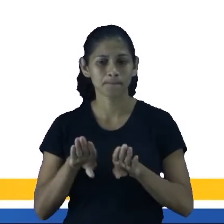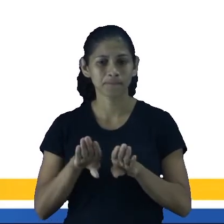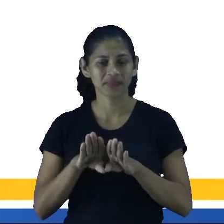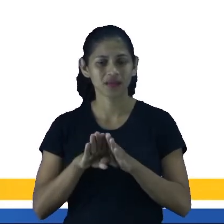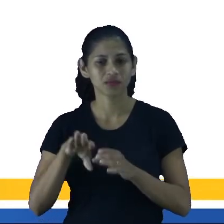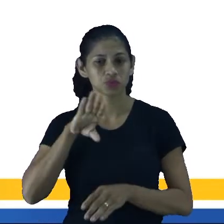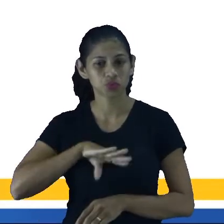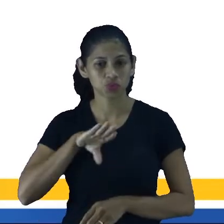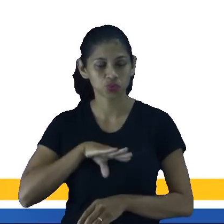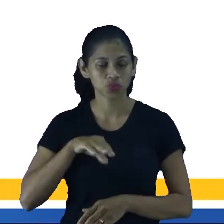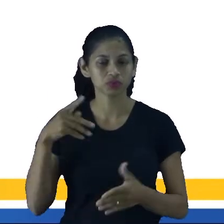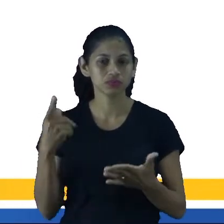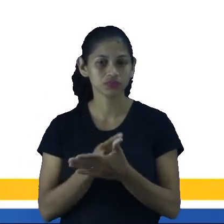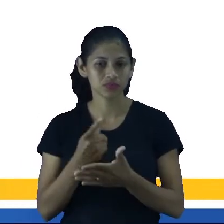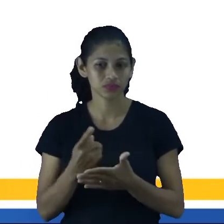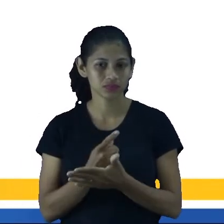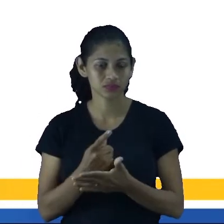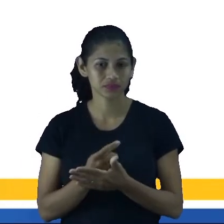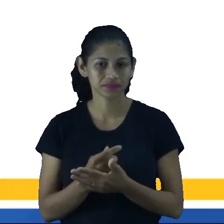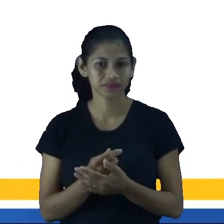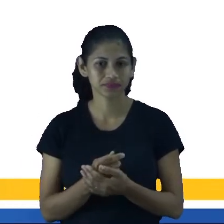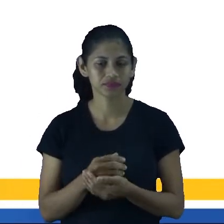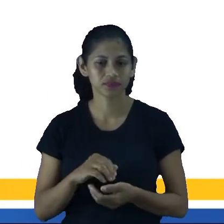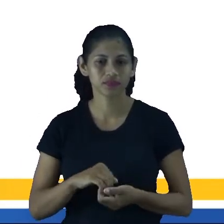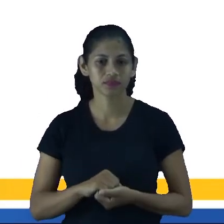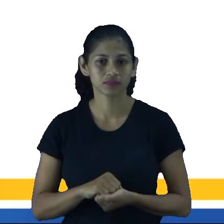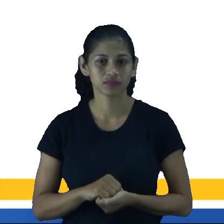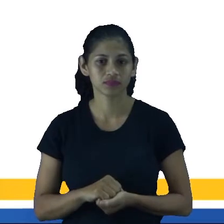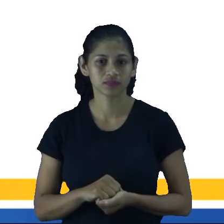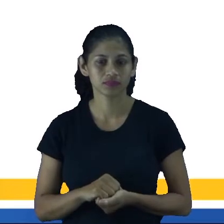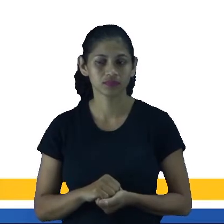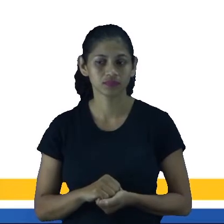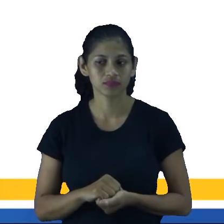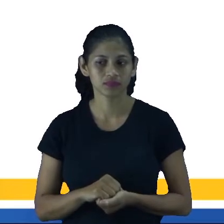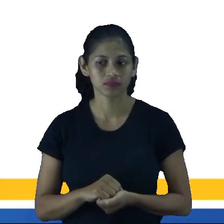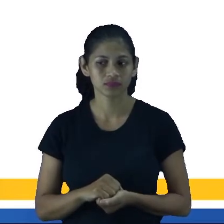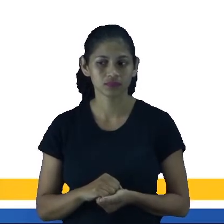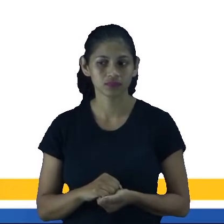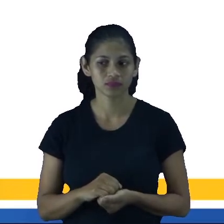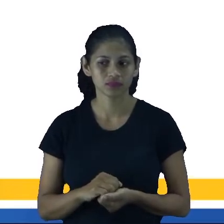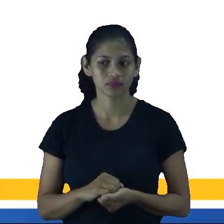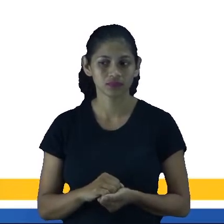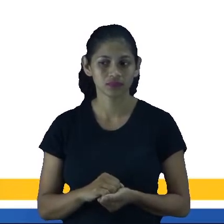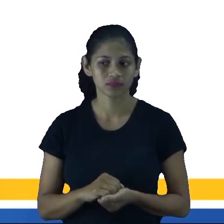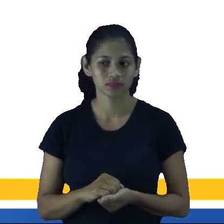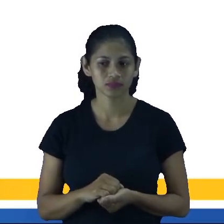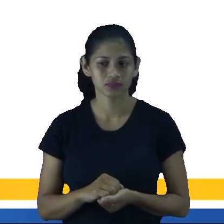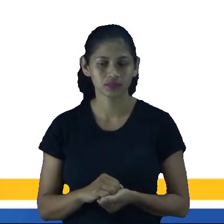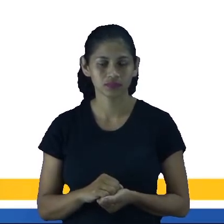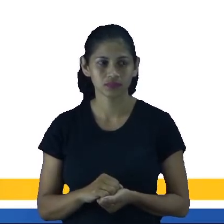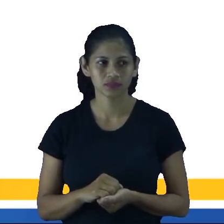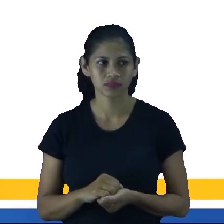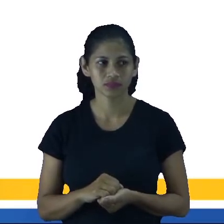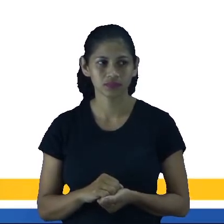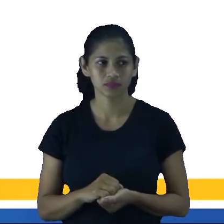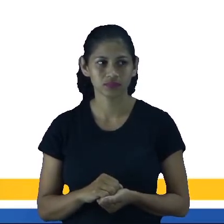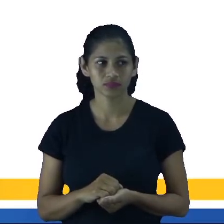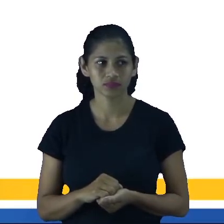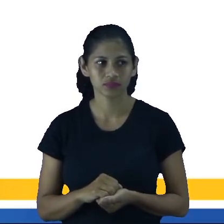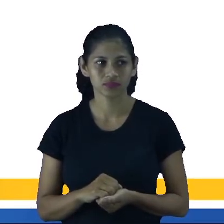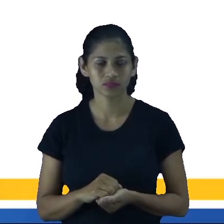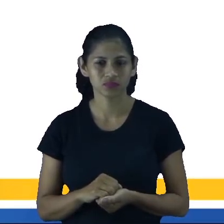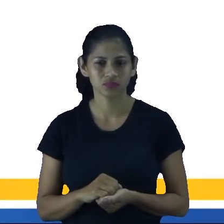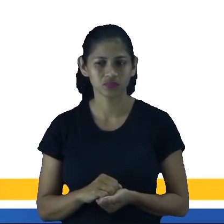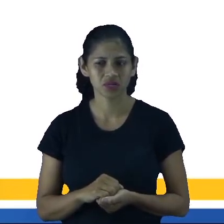errado, tá? Ex-bem, né? Ex-bem que você não asse nada. Esse ex-bem